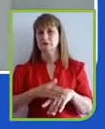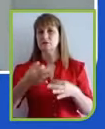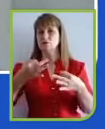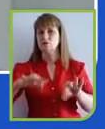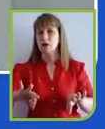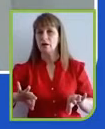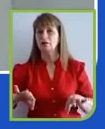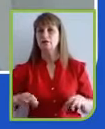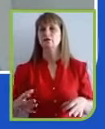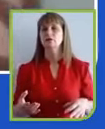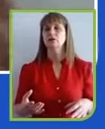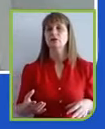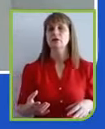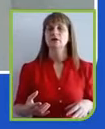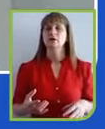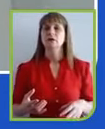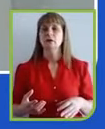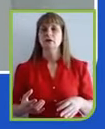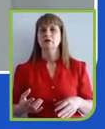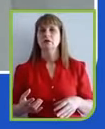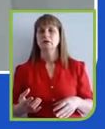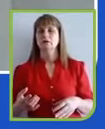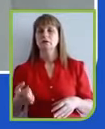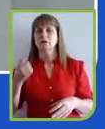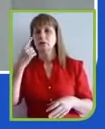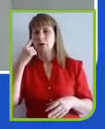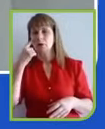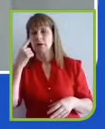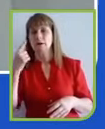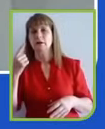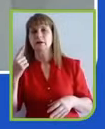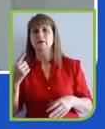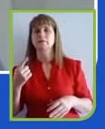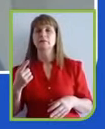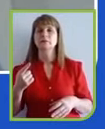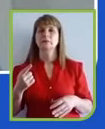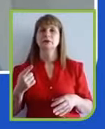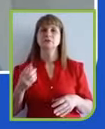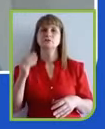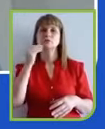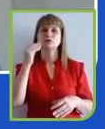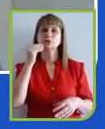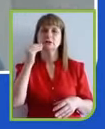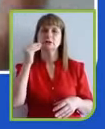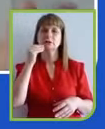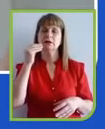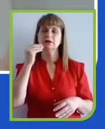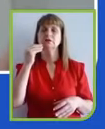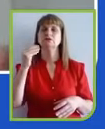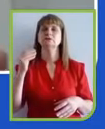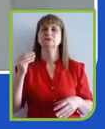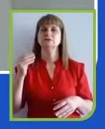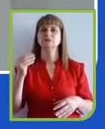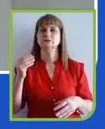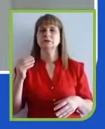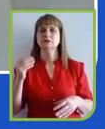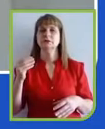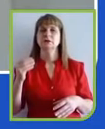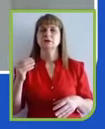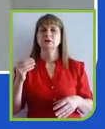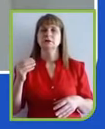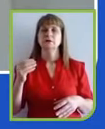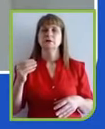os gaps ou as oportunidades, podemos dizer assim, que o Desmoço Sustentável propõe